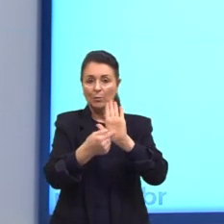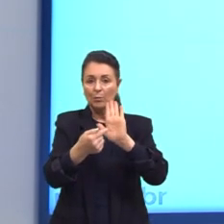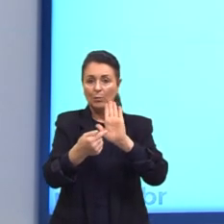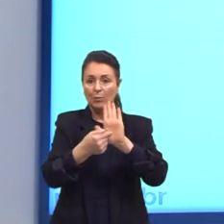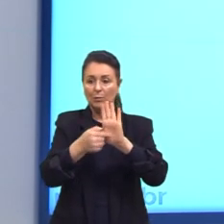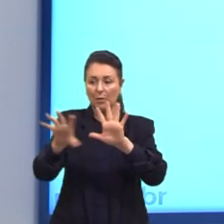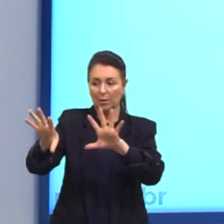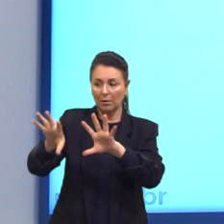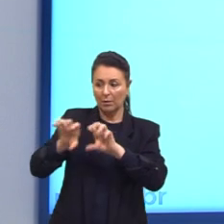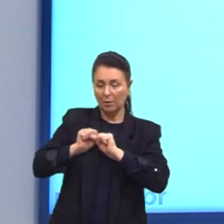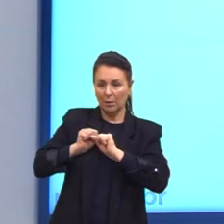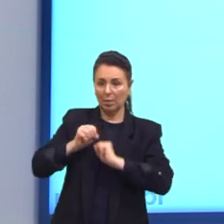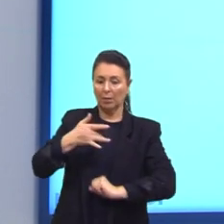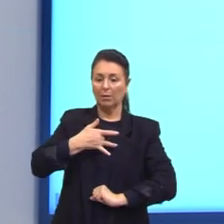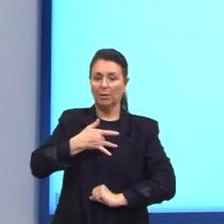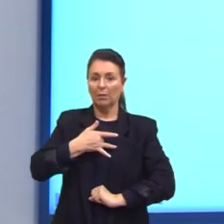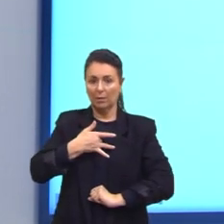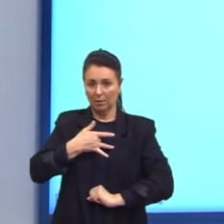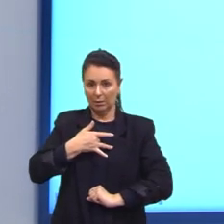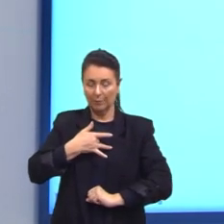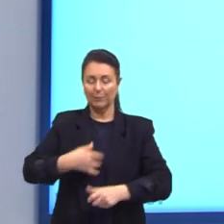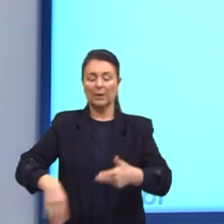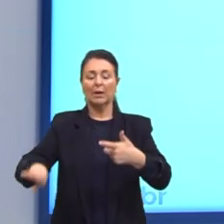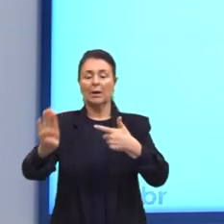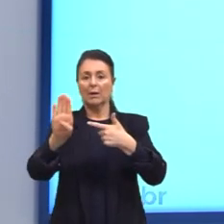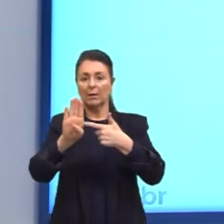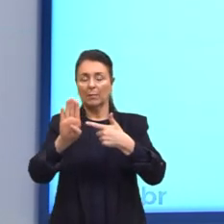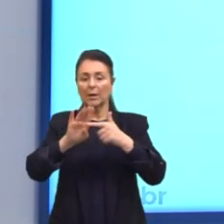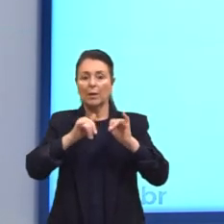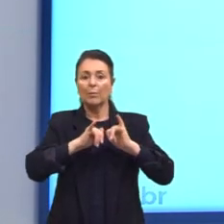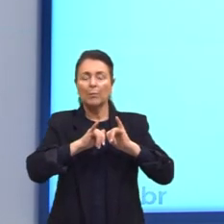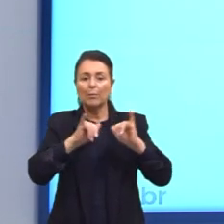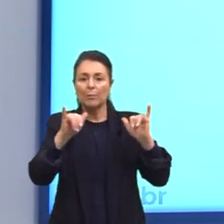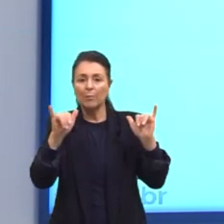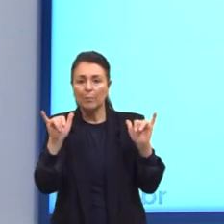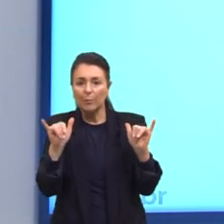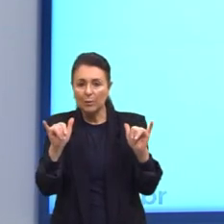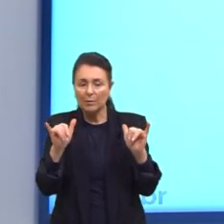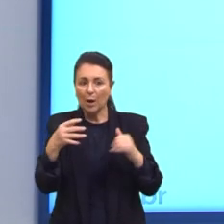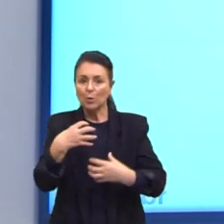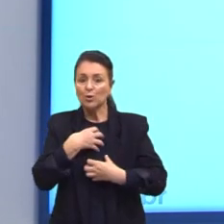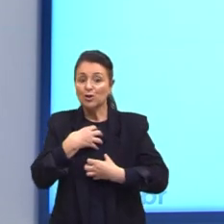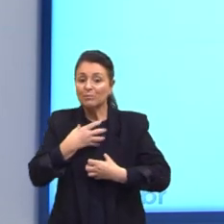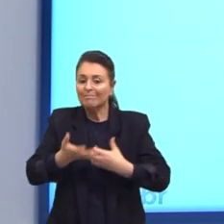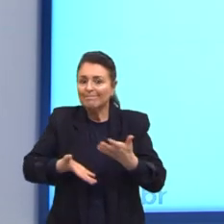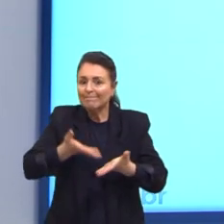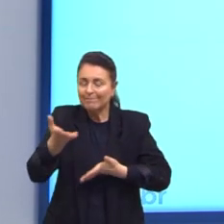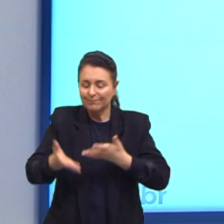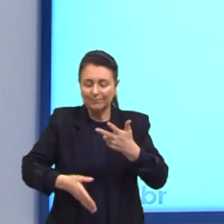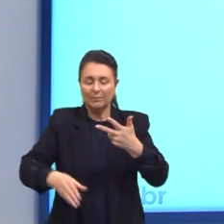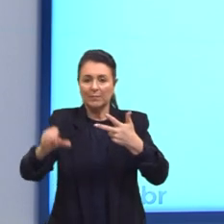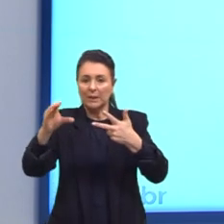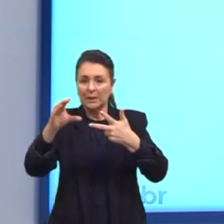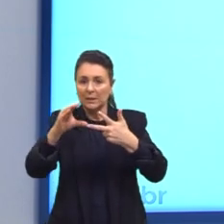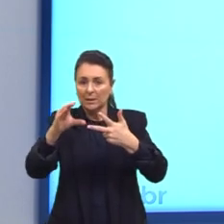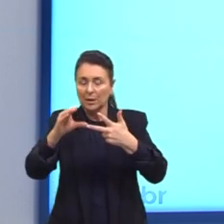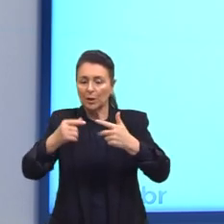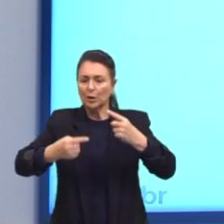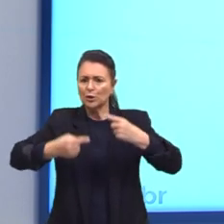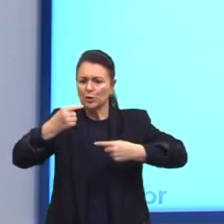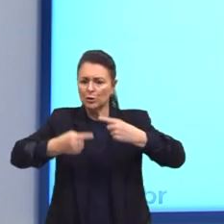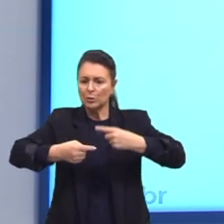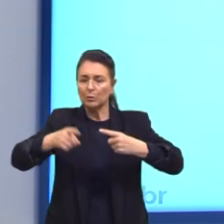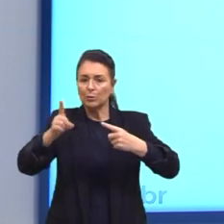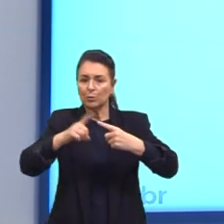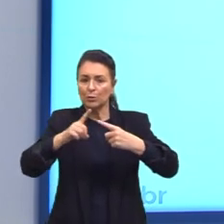contágio da tuberculose. Letra B. Mostrar formas de tratamento. Letra C. Letra Discutir os